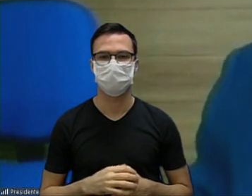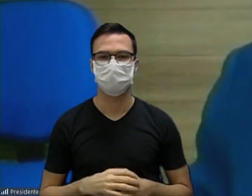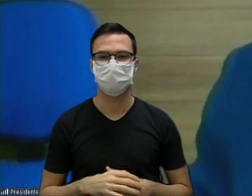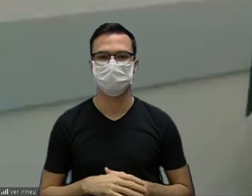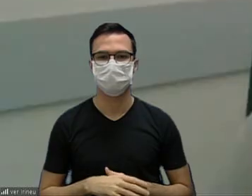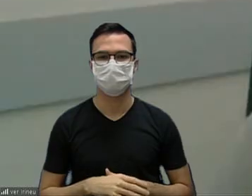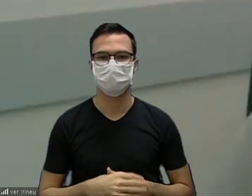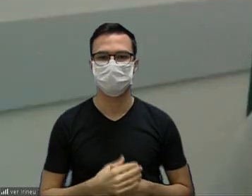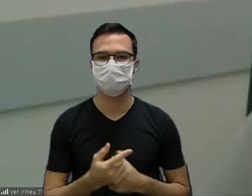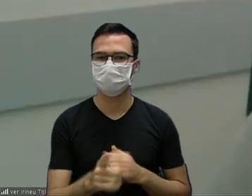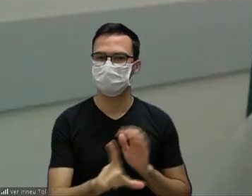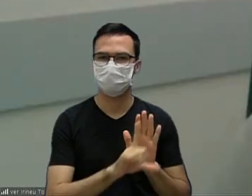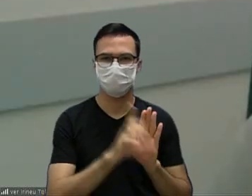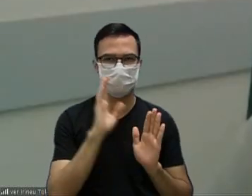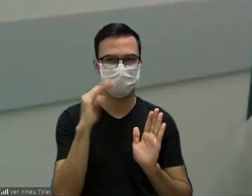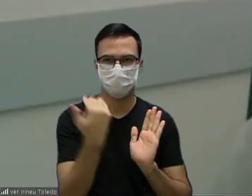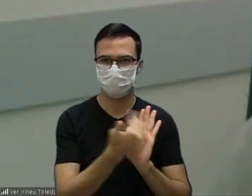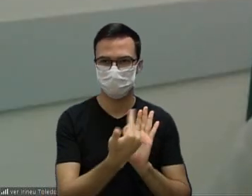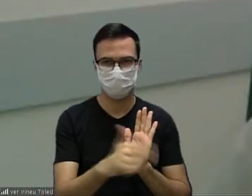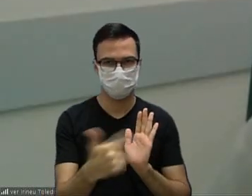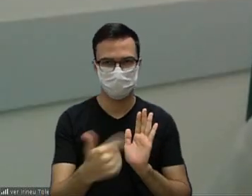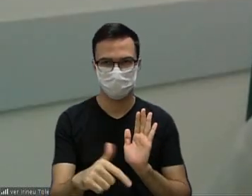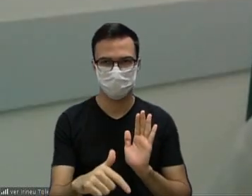ele é inconstitucional ou dine